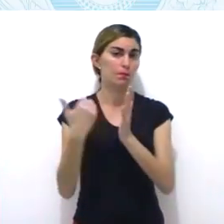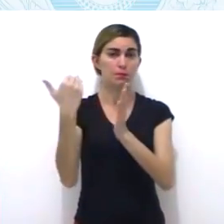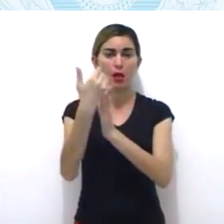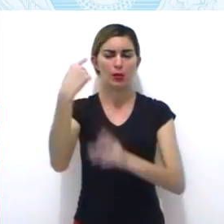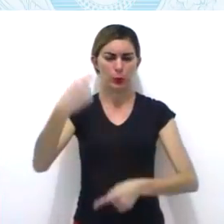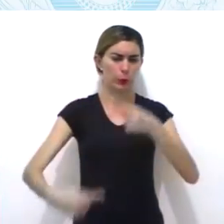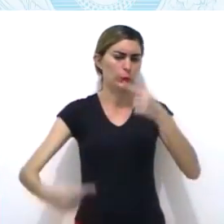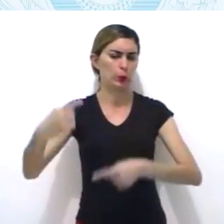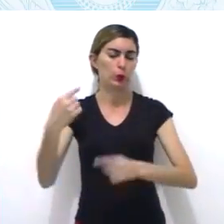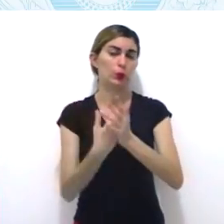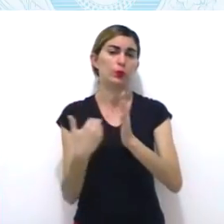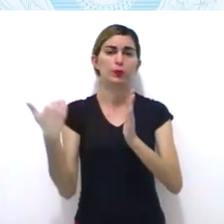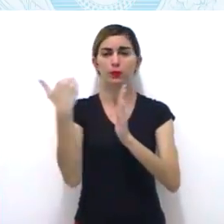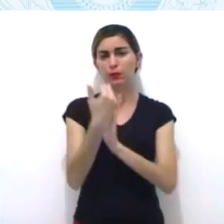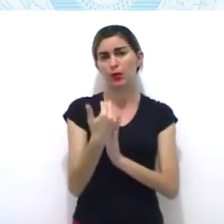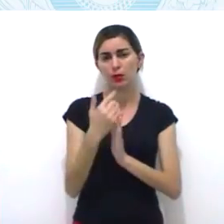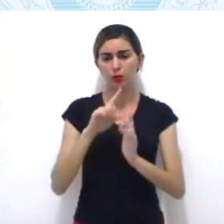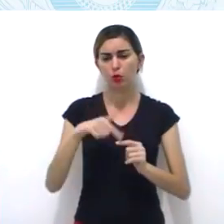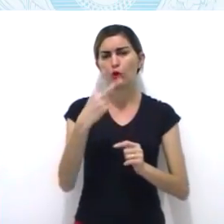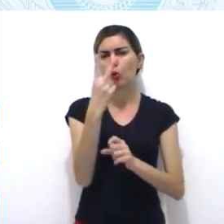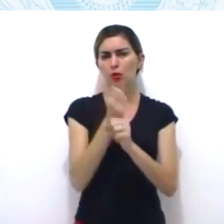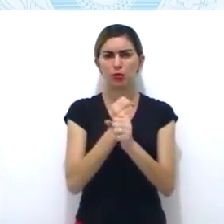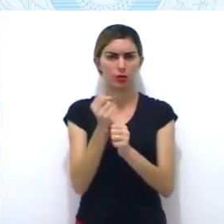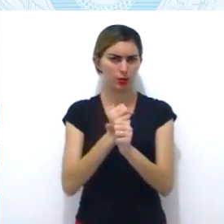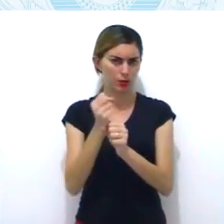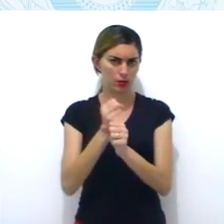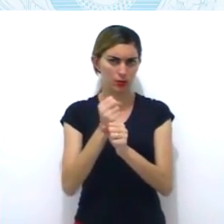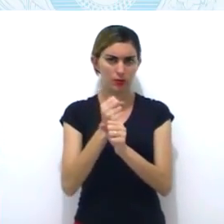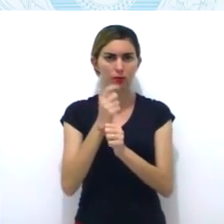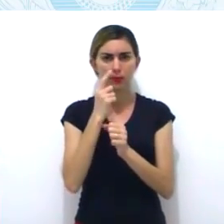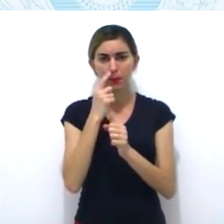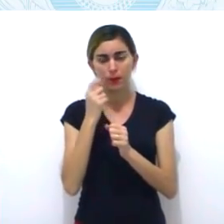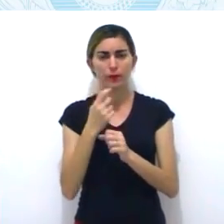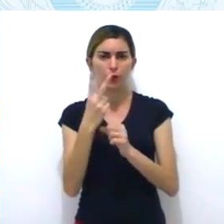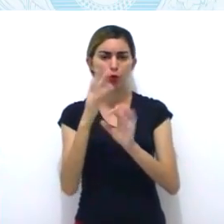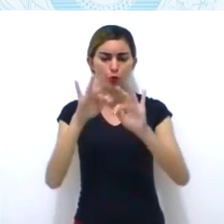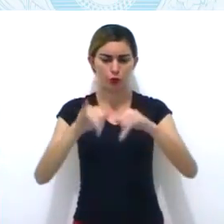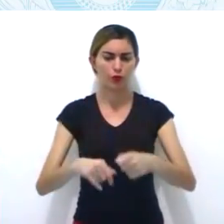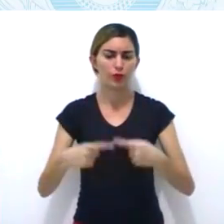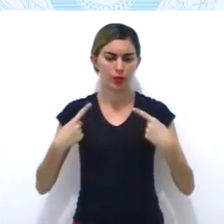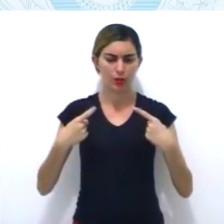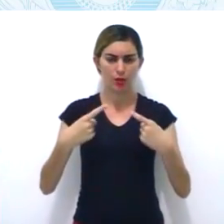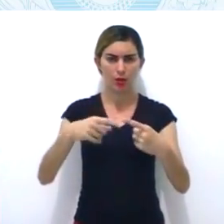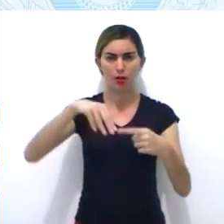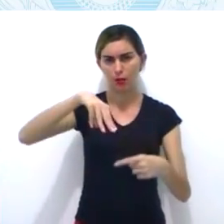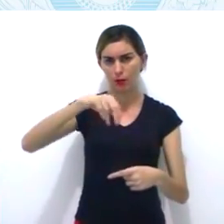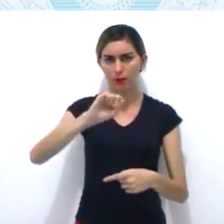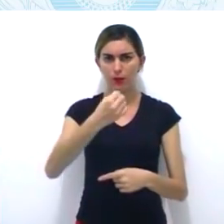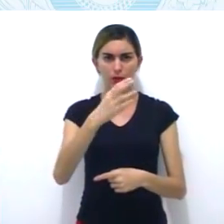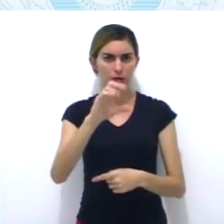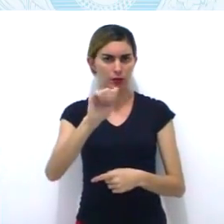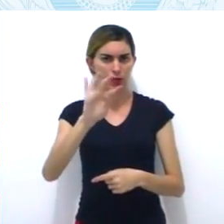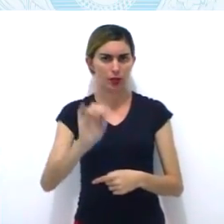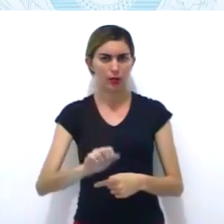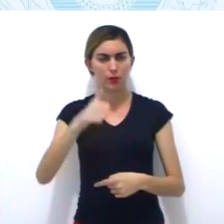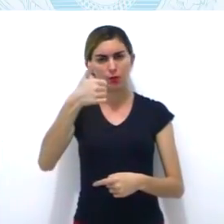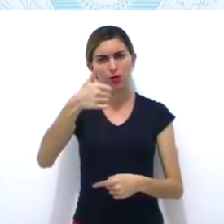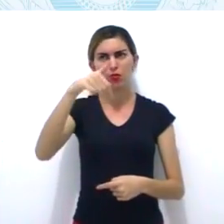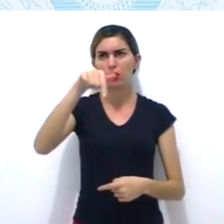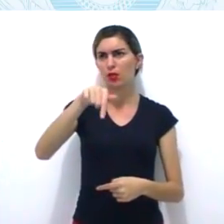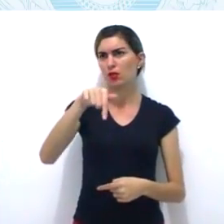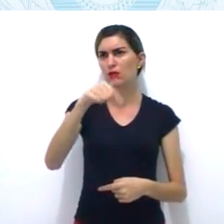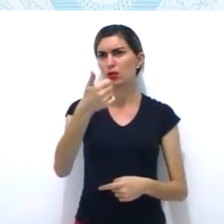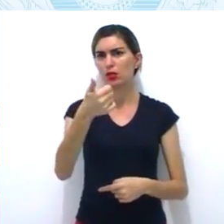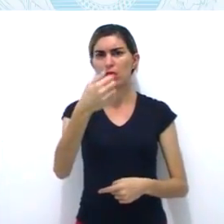em 1714, o rei que governava na época, Dom João V, concedeu